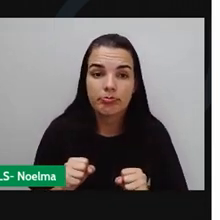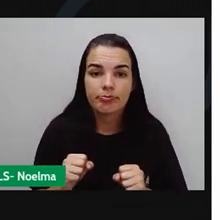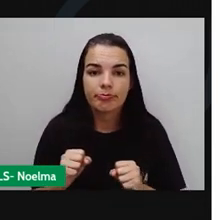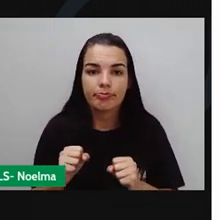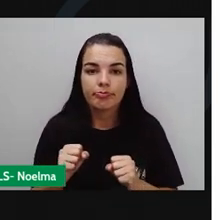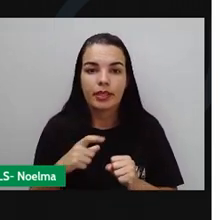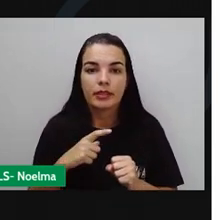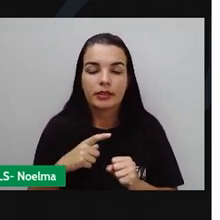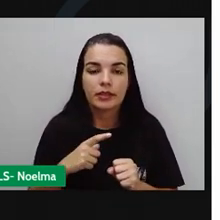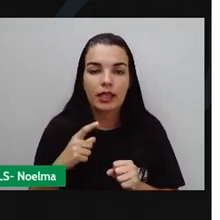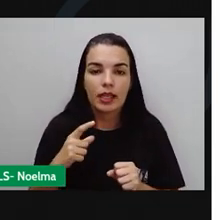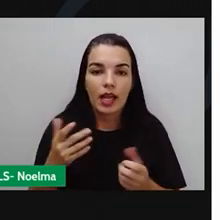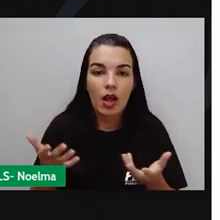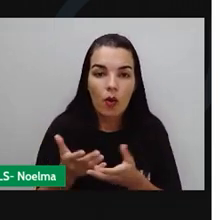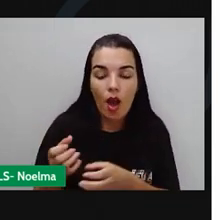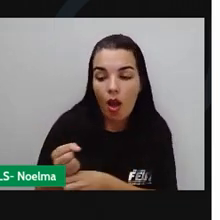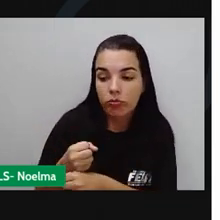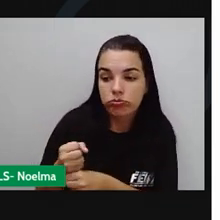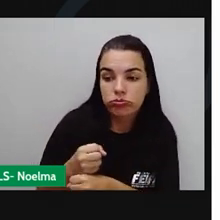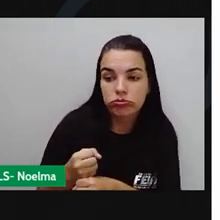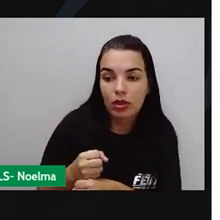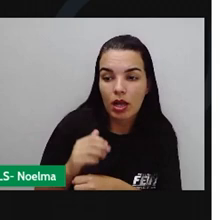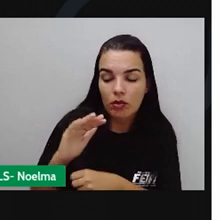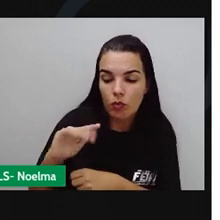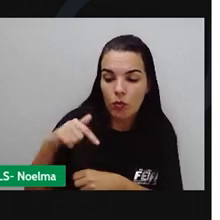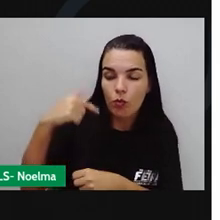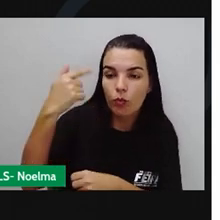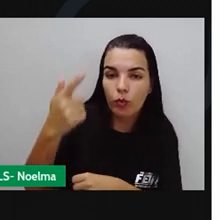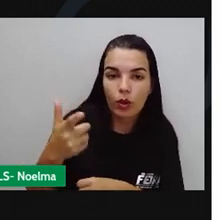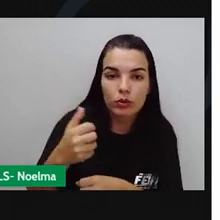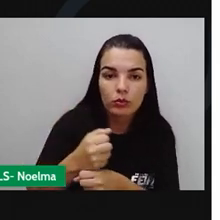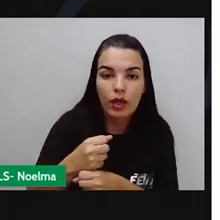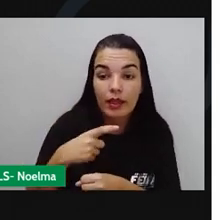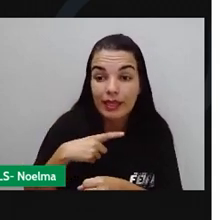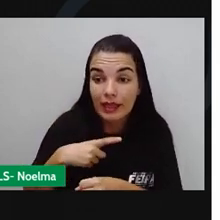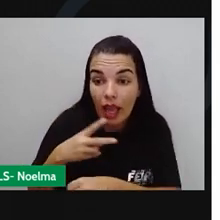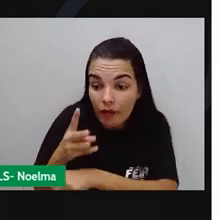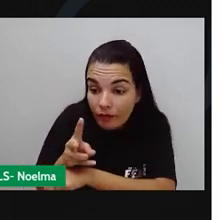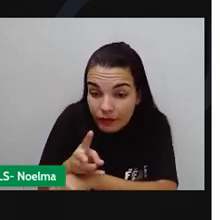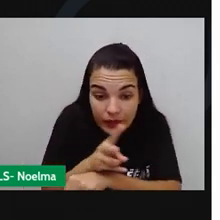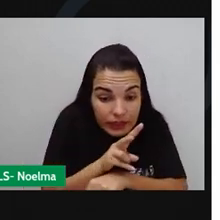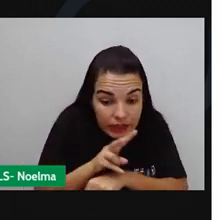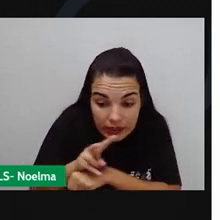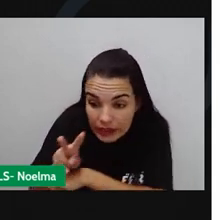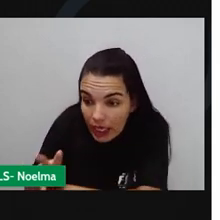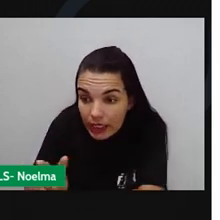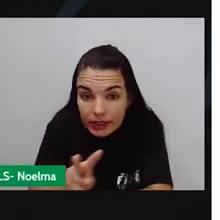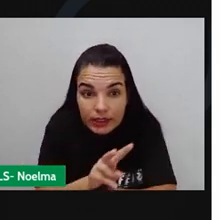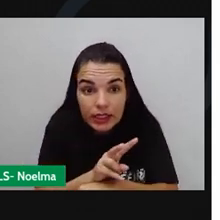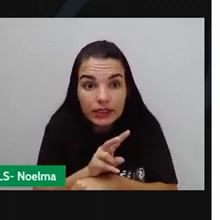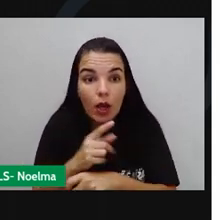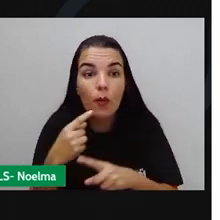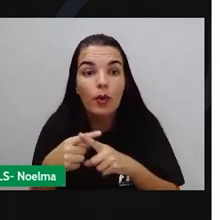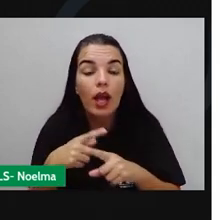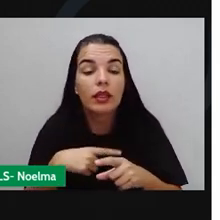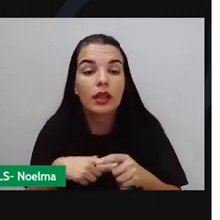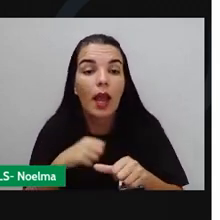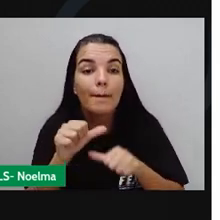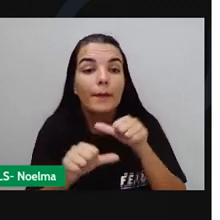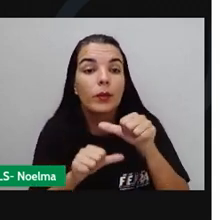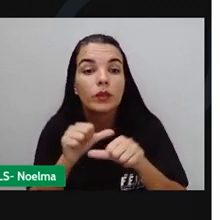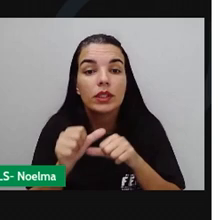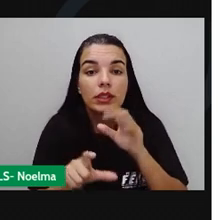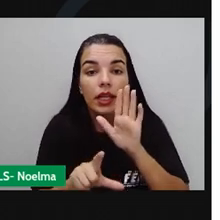nós tivemos agora, esse ano, inclusive vai ter para o ano que vem já uma fiscalização um pouco maior, que nós tivemos mudanças na lei com relação a isso também,